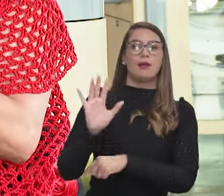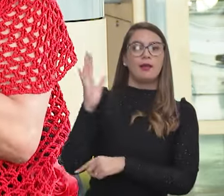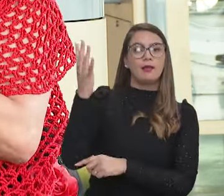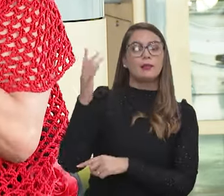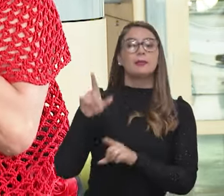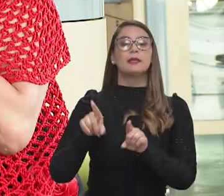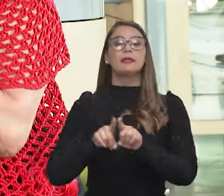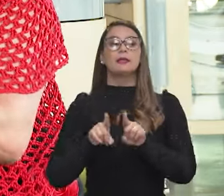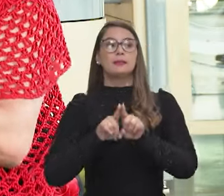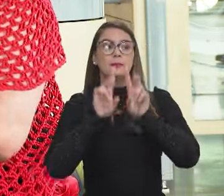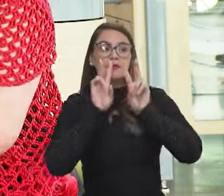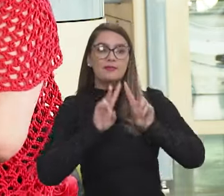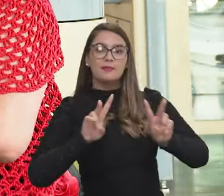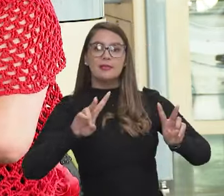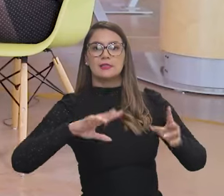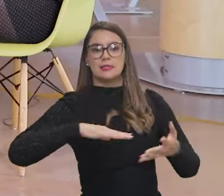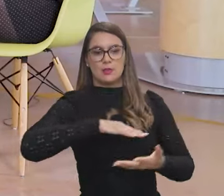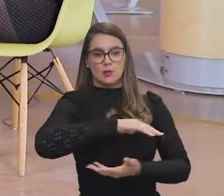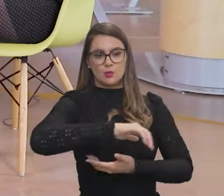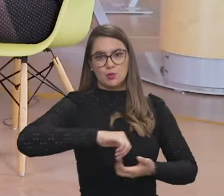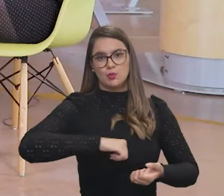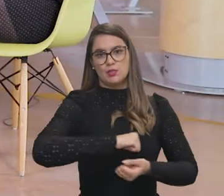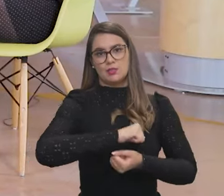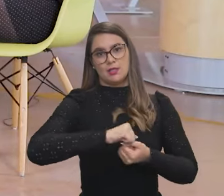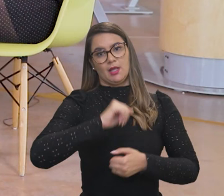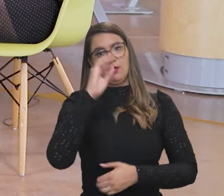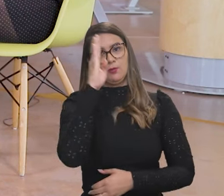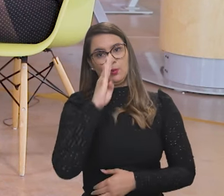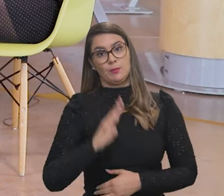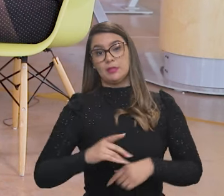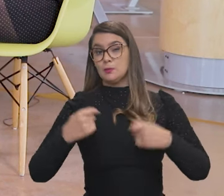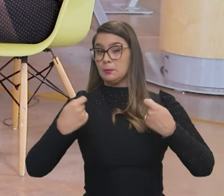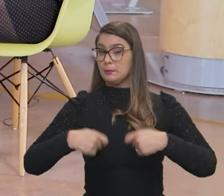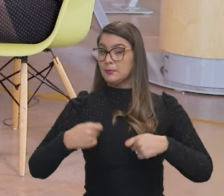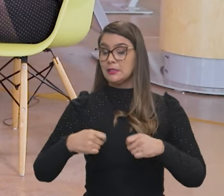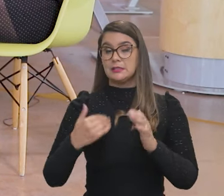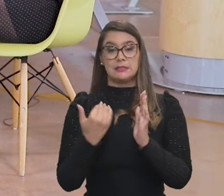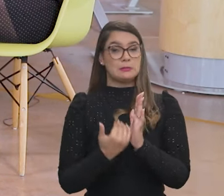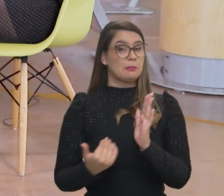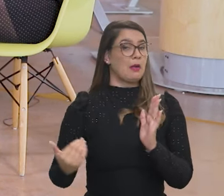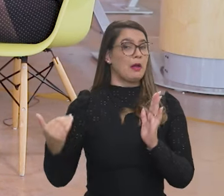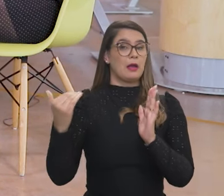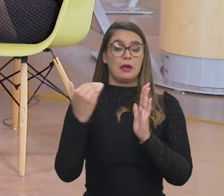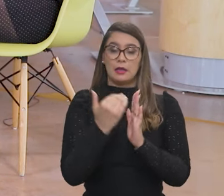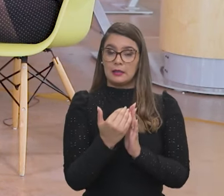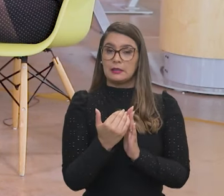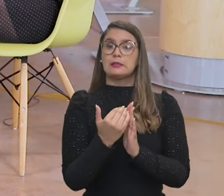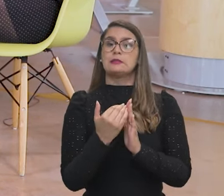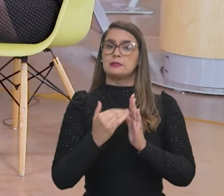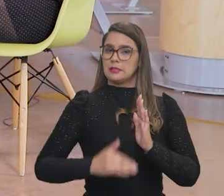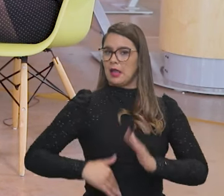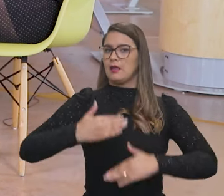mudanças climáticas e da visão sustentável que o Brasil precisa cada vez mais